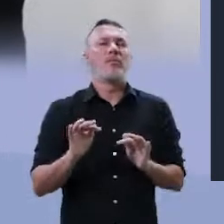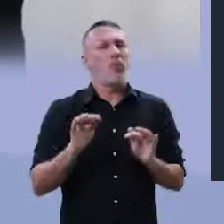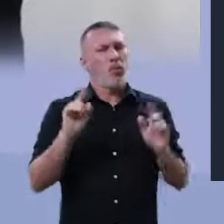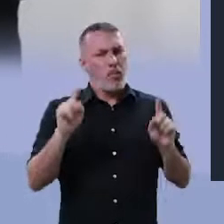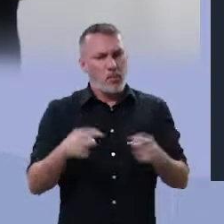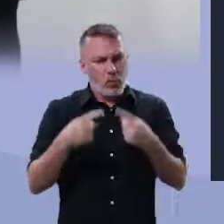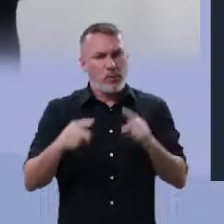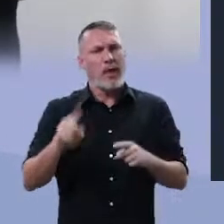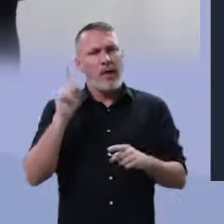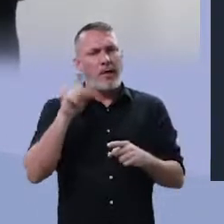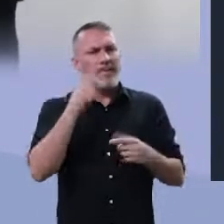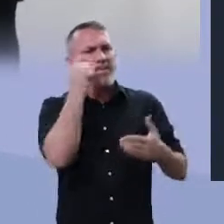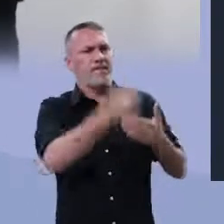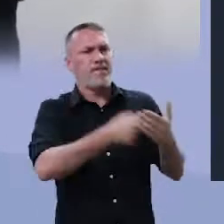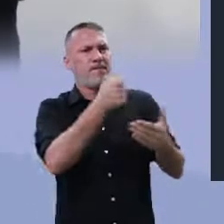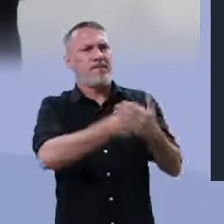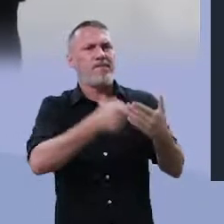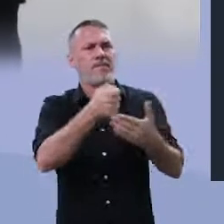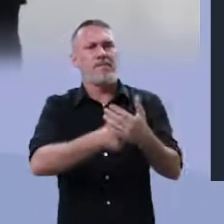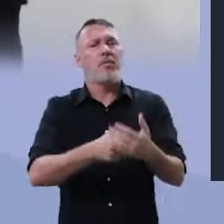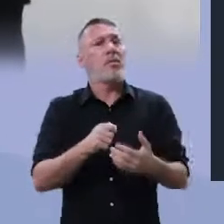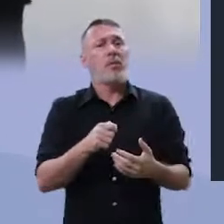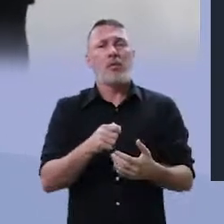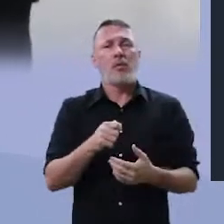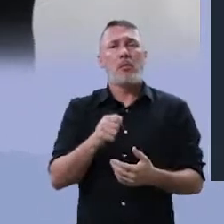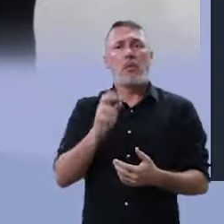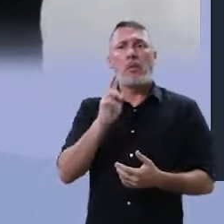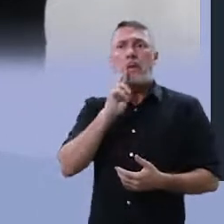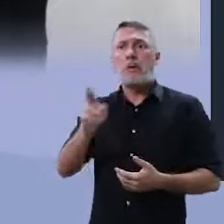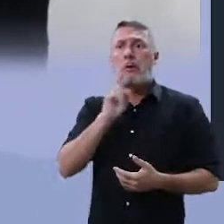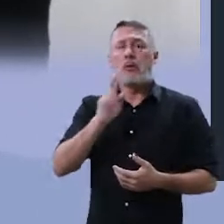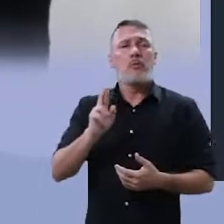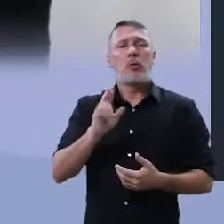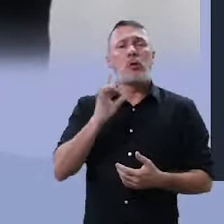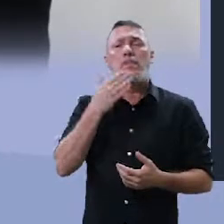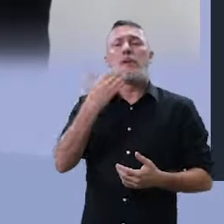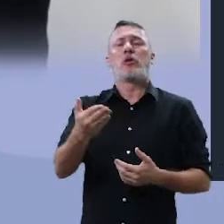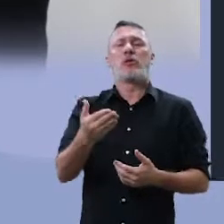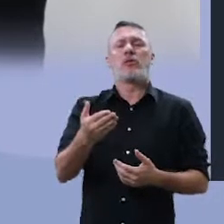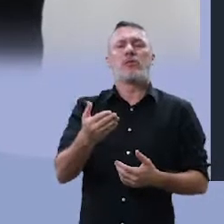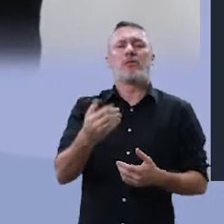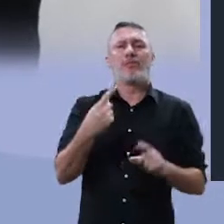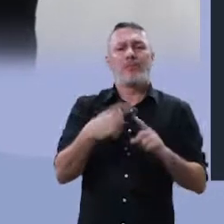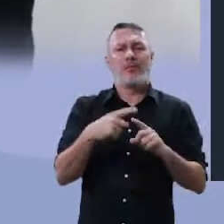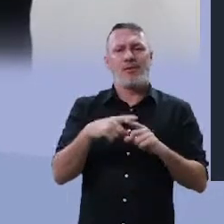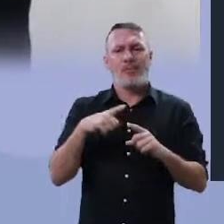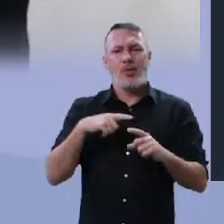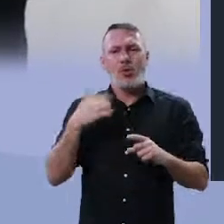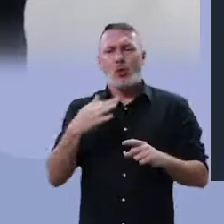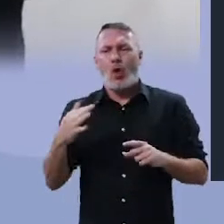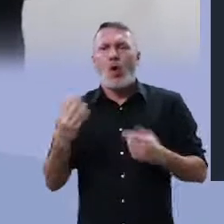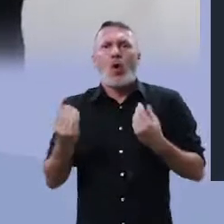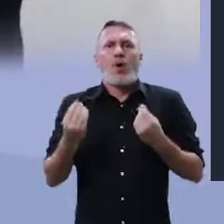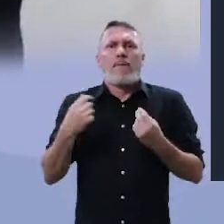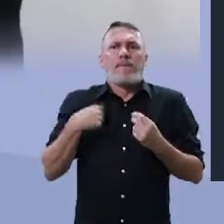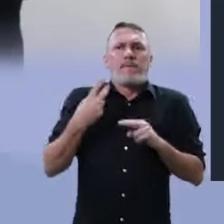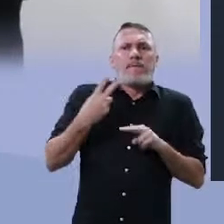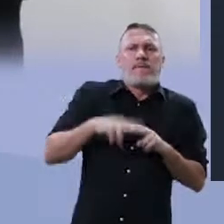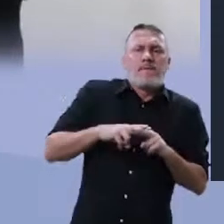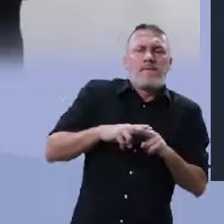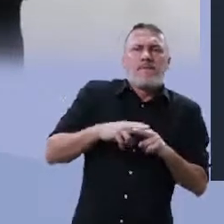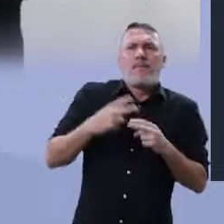como beber? Então, isso é retórico, eu não preciso responder, eu só preciso refletir. Tragar a dor, como